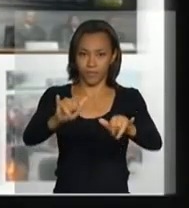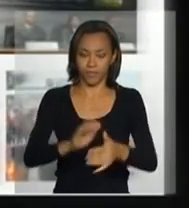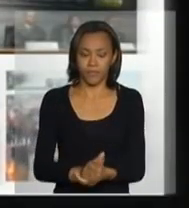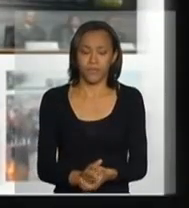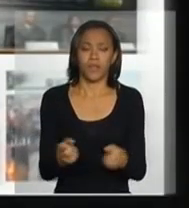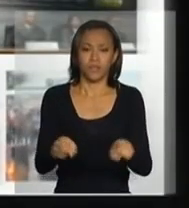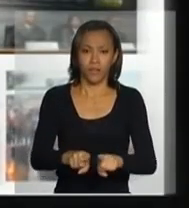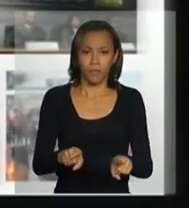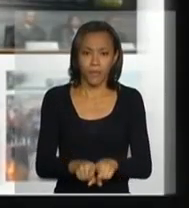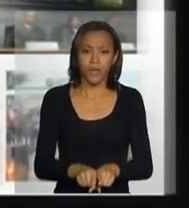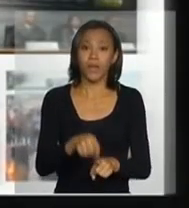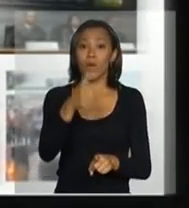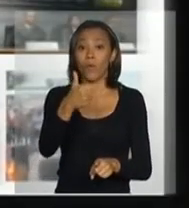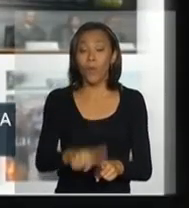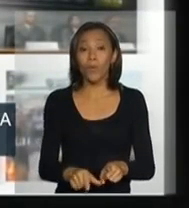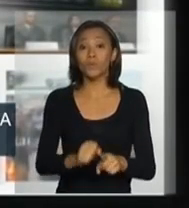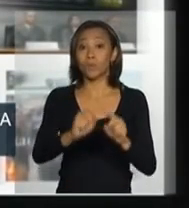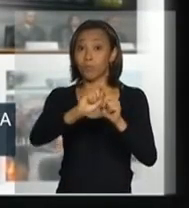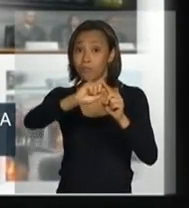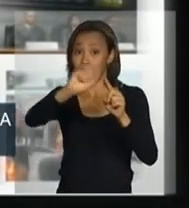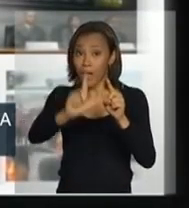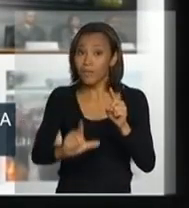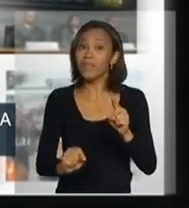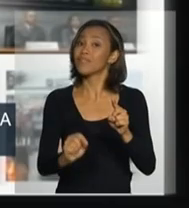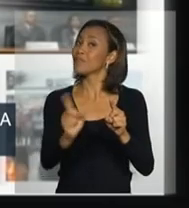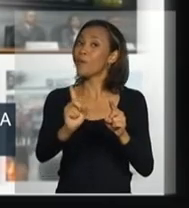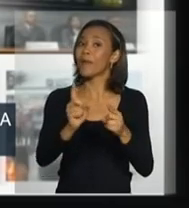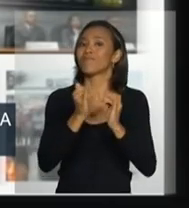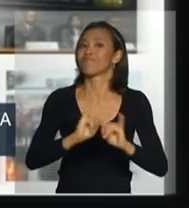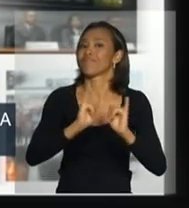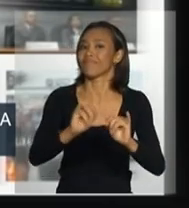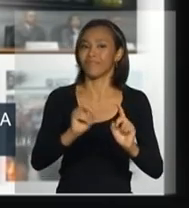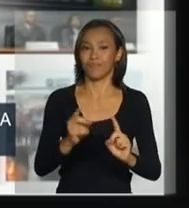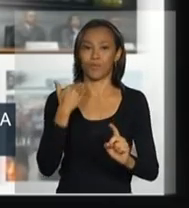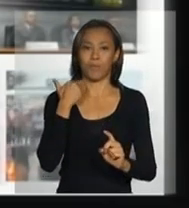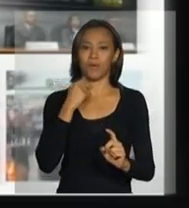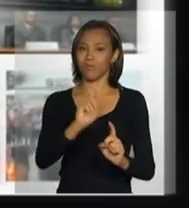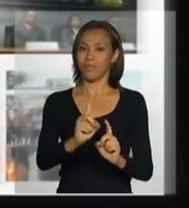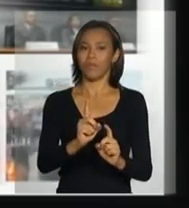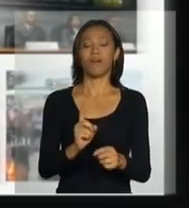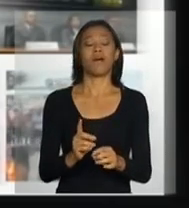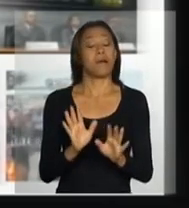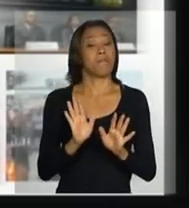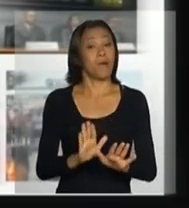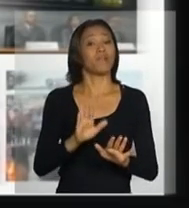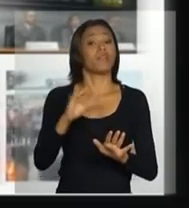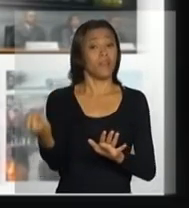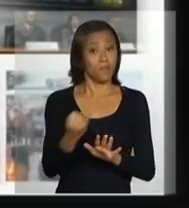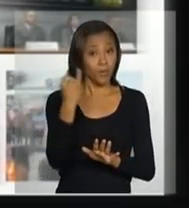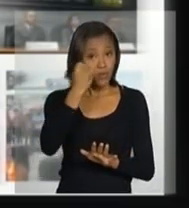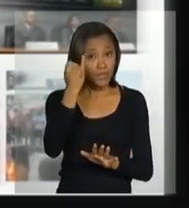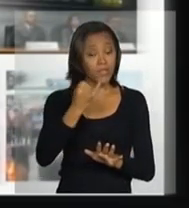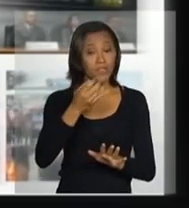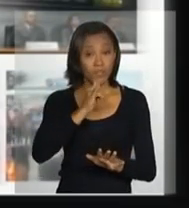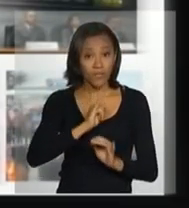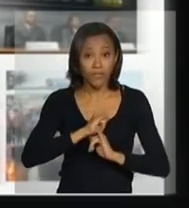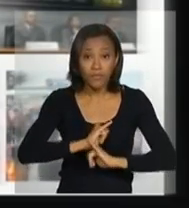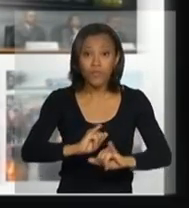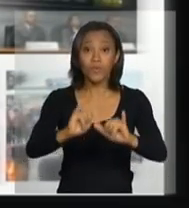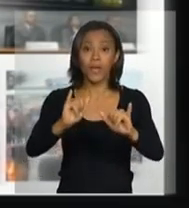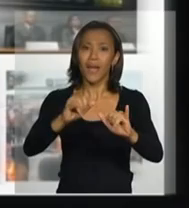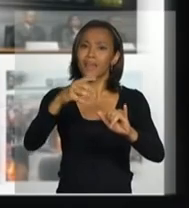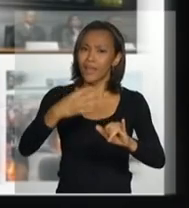Também com o Bradesco, e aqui não é propaganda não, mas é importante colocar a participação da sociedade